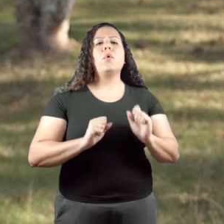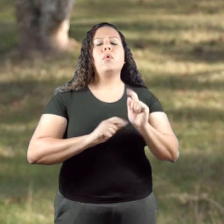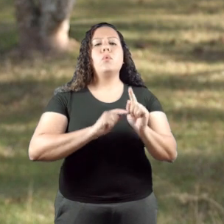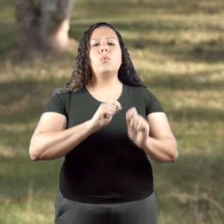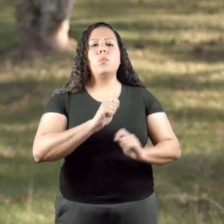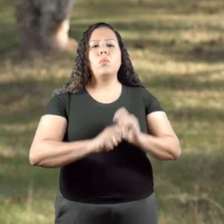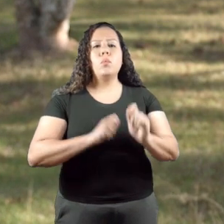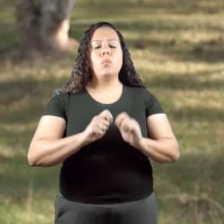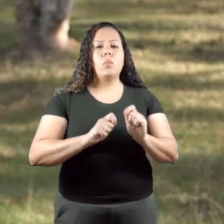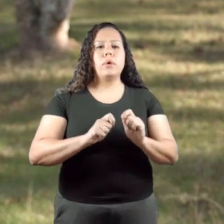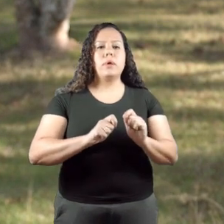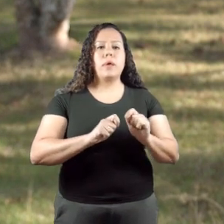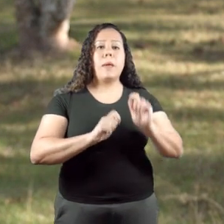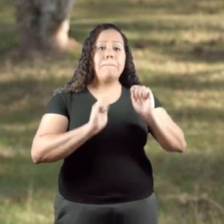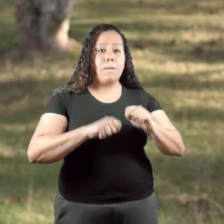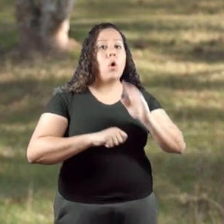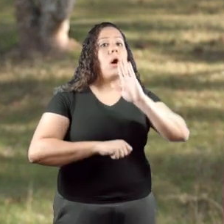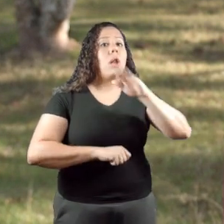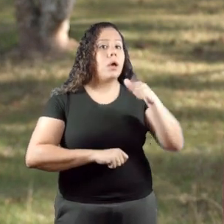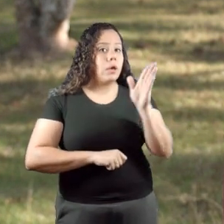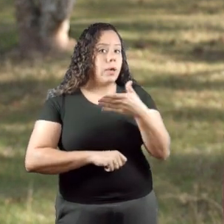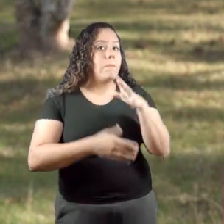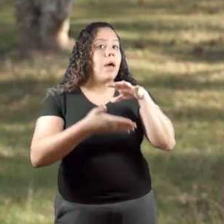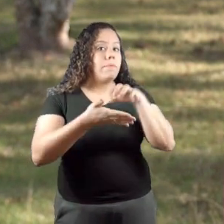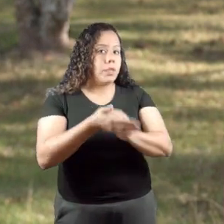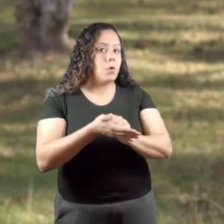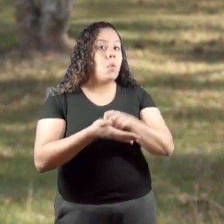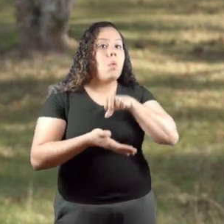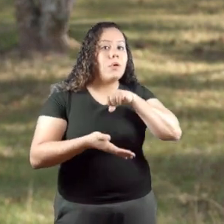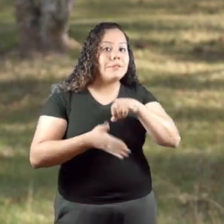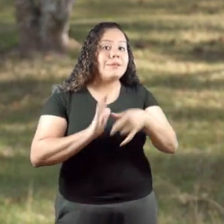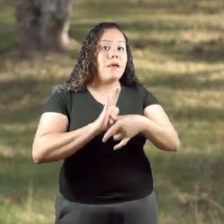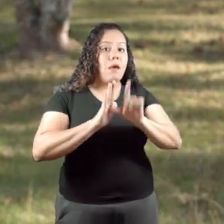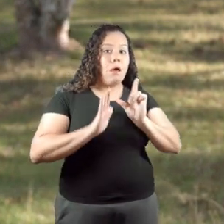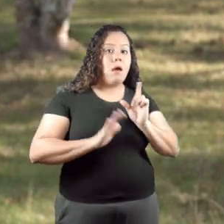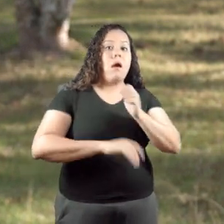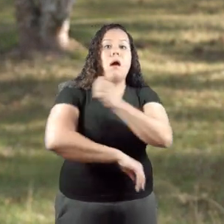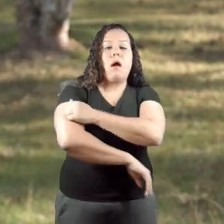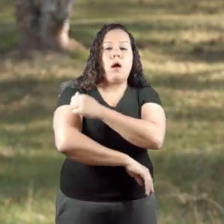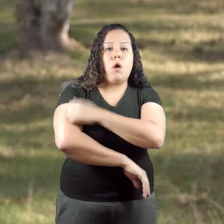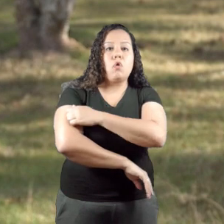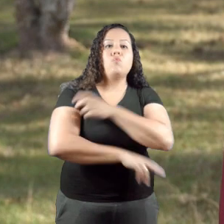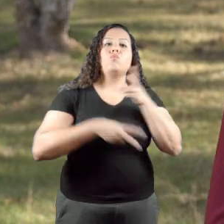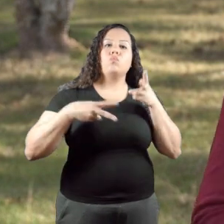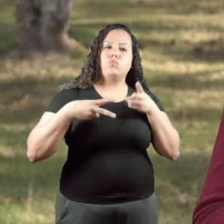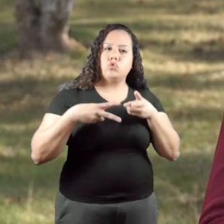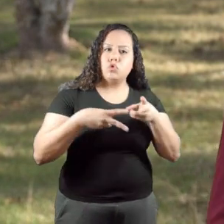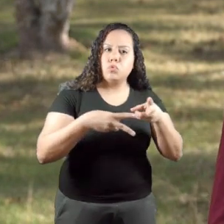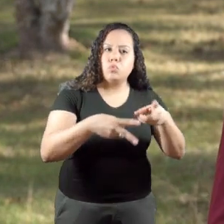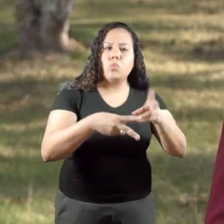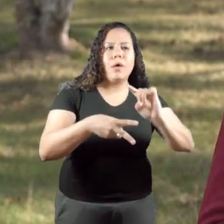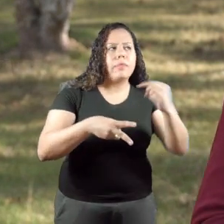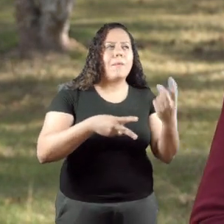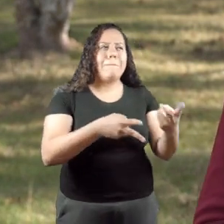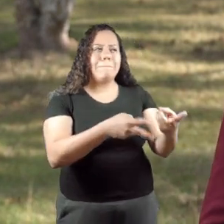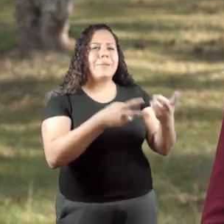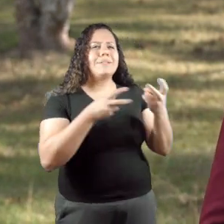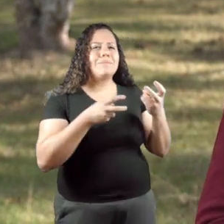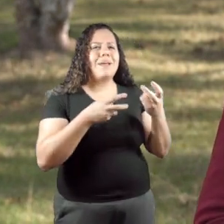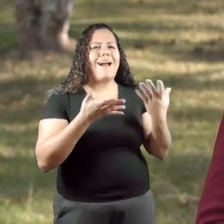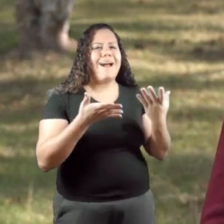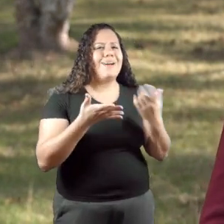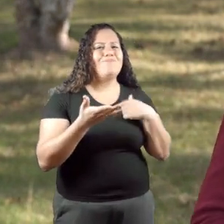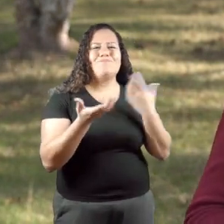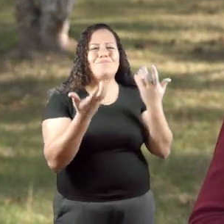os coordenadores poderão fazer o cancelamento de matrículas que porventura o estudante ainda tenha mantido e que